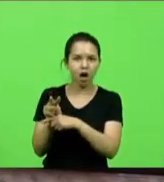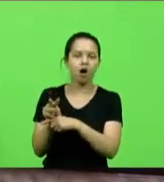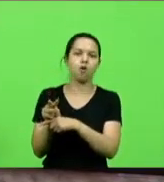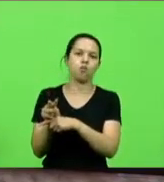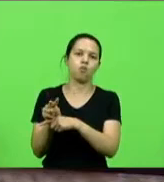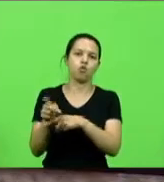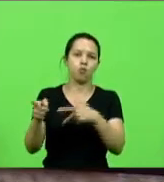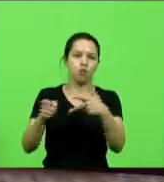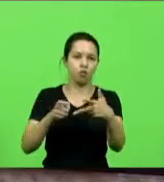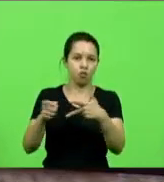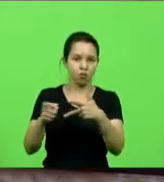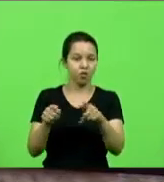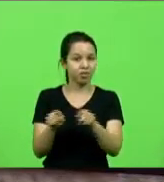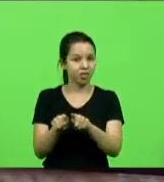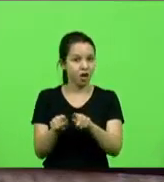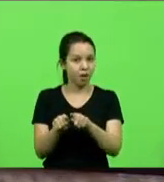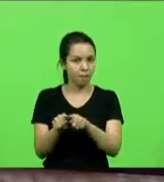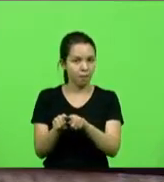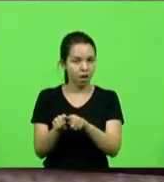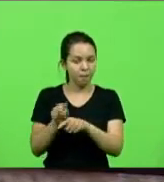um guardião da lei.